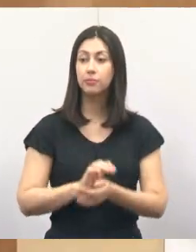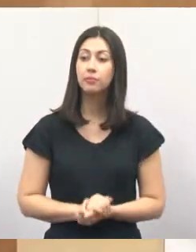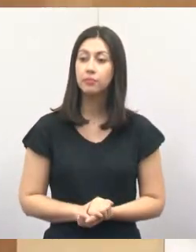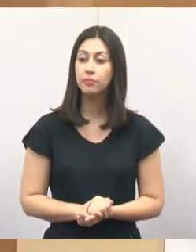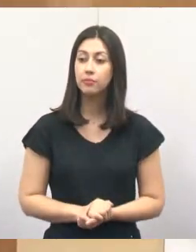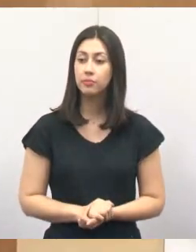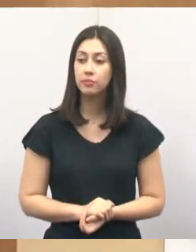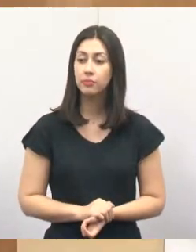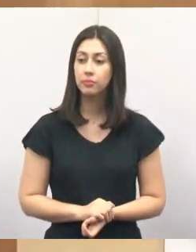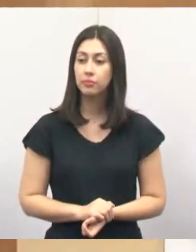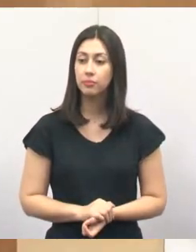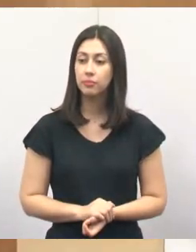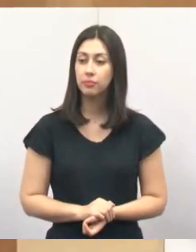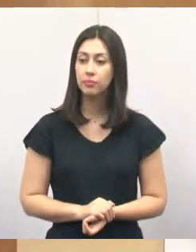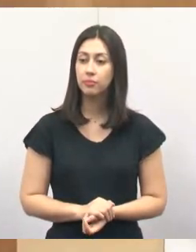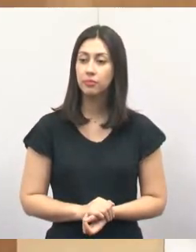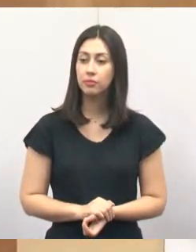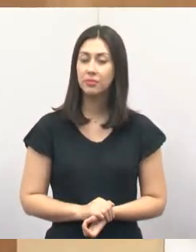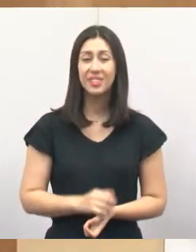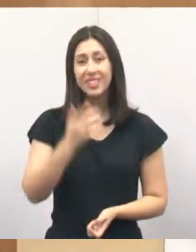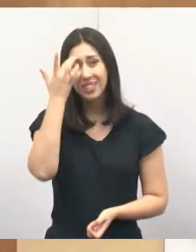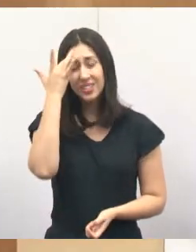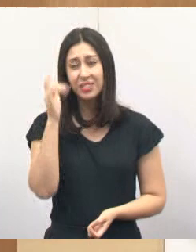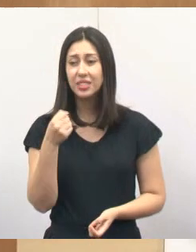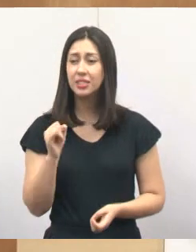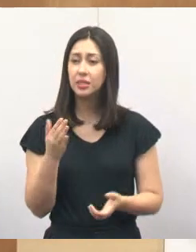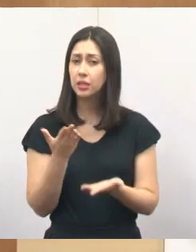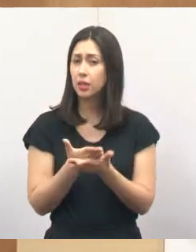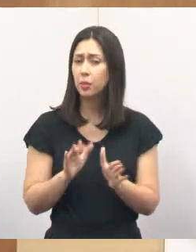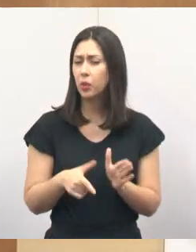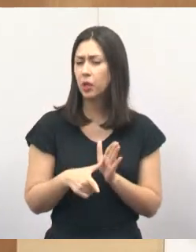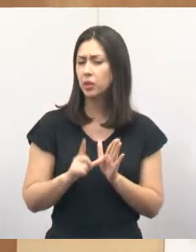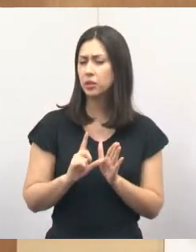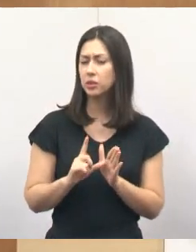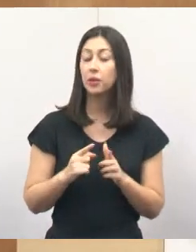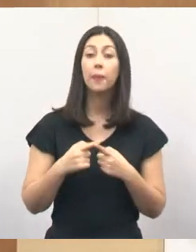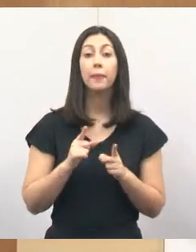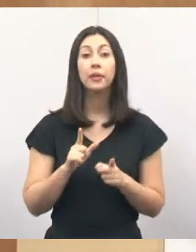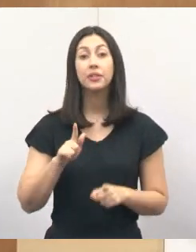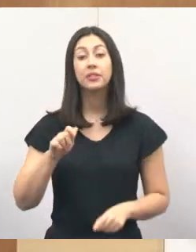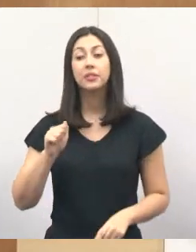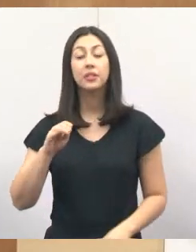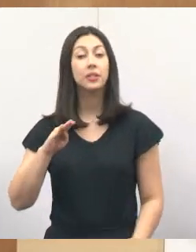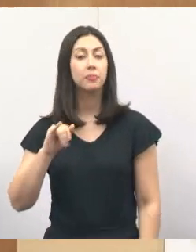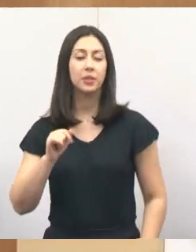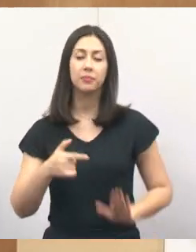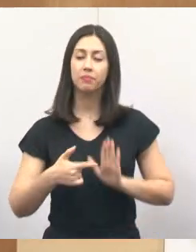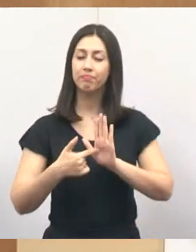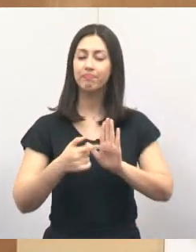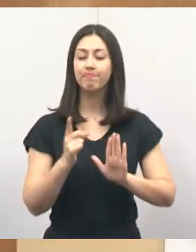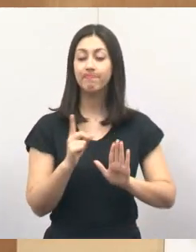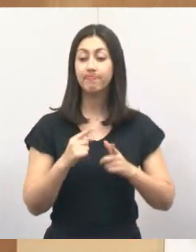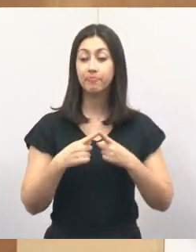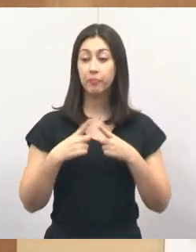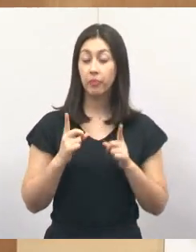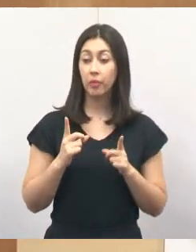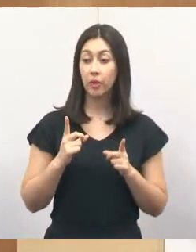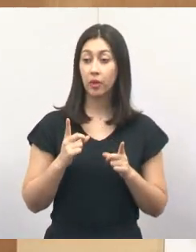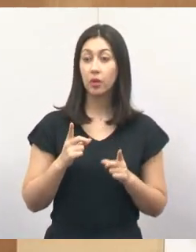eu acho que encerrou o vídeo antes, eu não sei se encerrou antes, talvez a Gabi não tenha colocado, mas